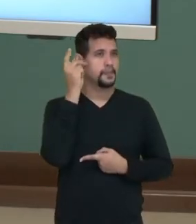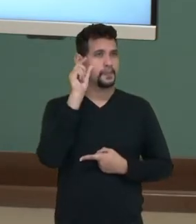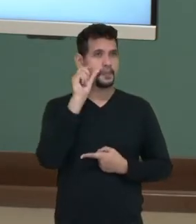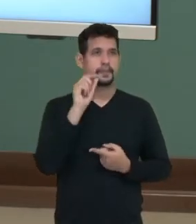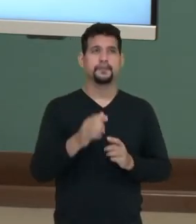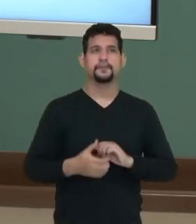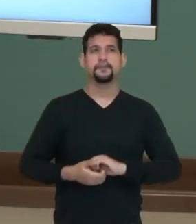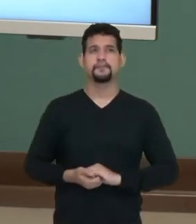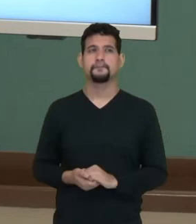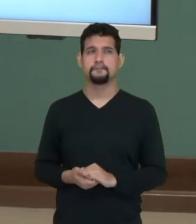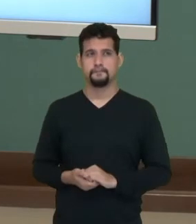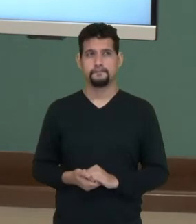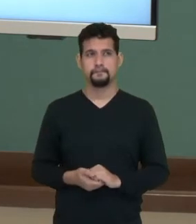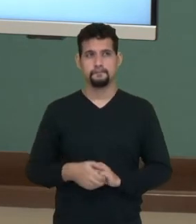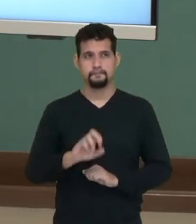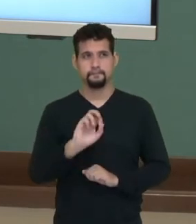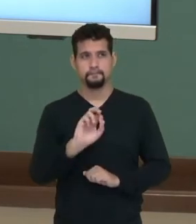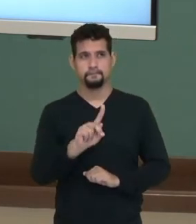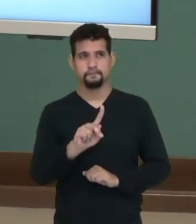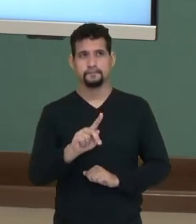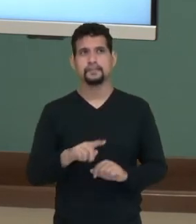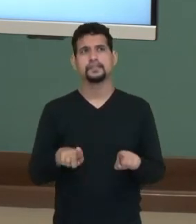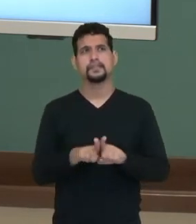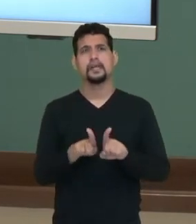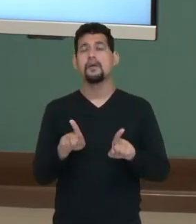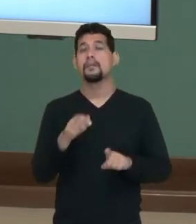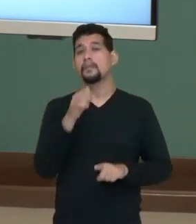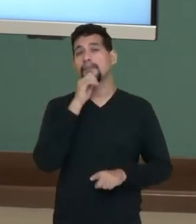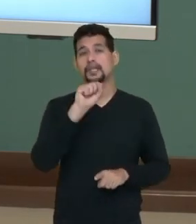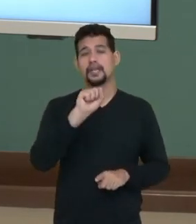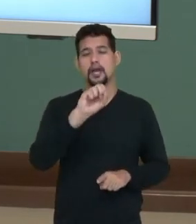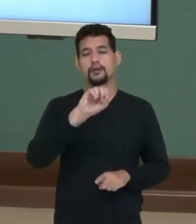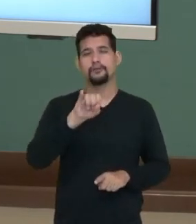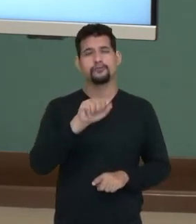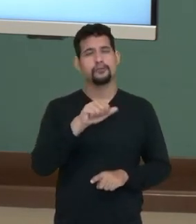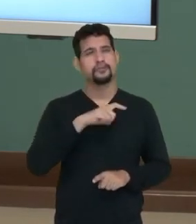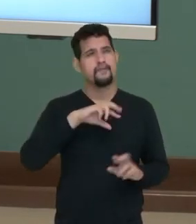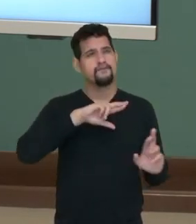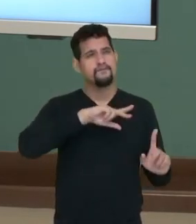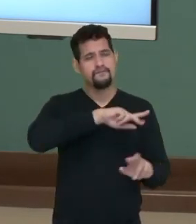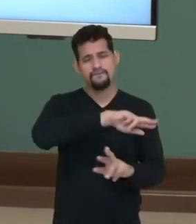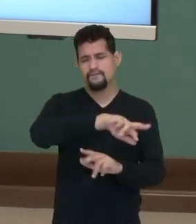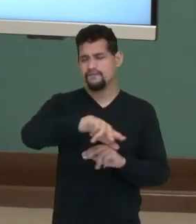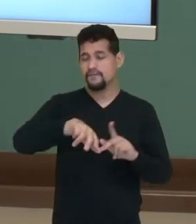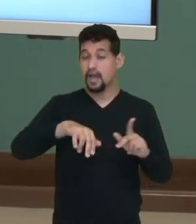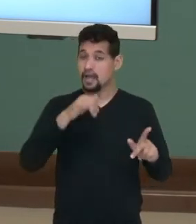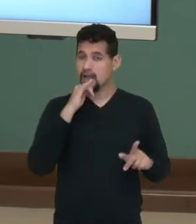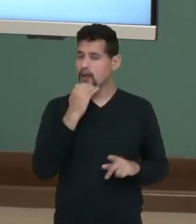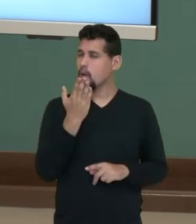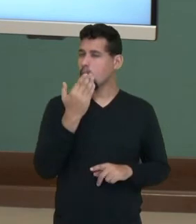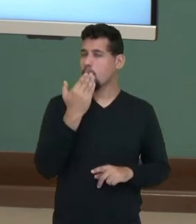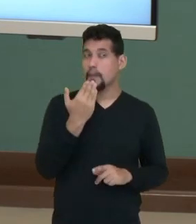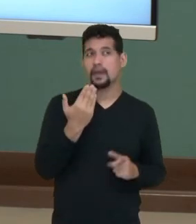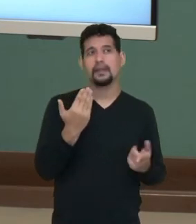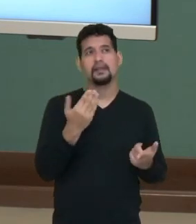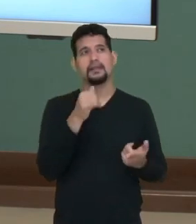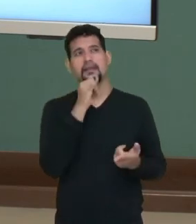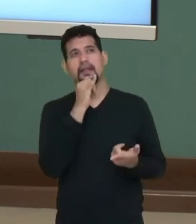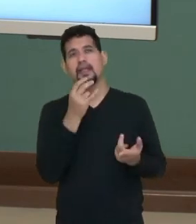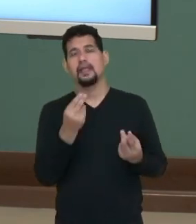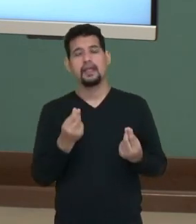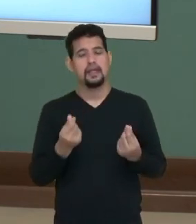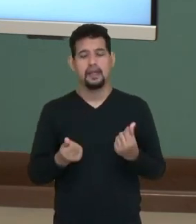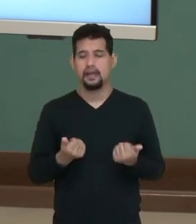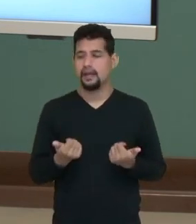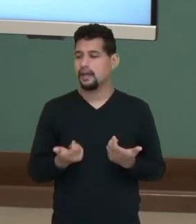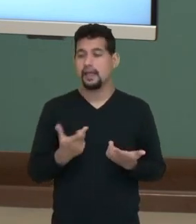E assim por diante. Muito bem. Então a soja, né? Tem muitos derivados da soja, desde produção de alimentos, como por exemplo